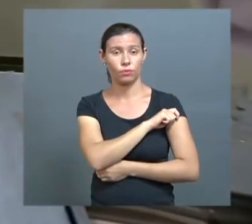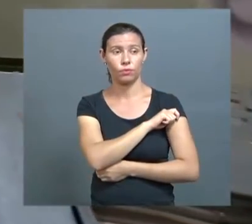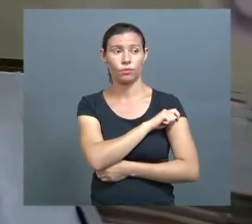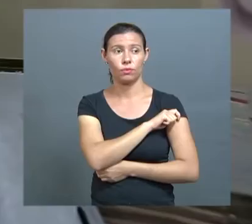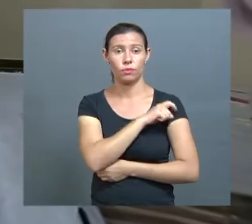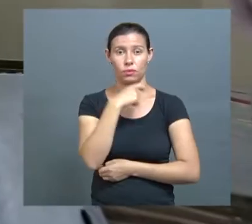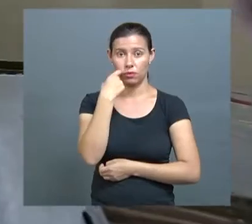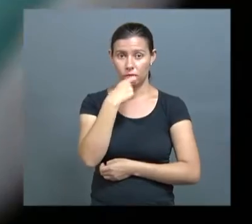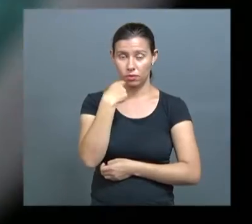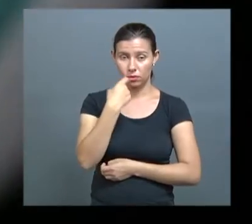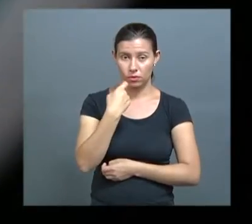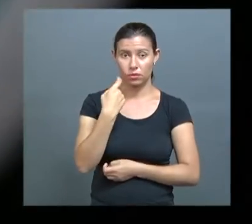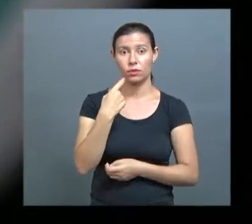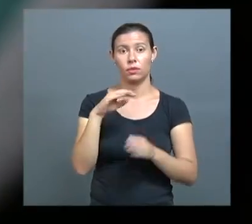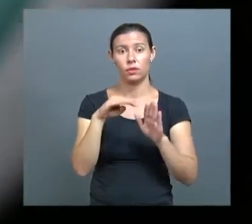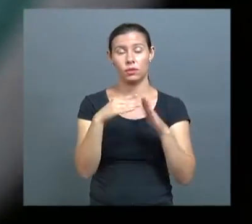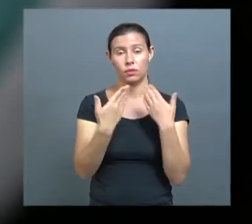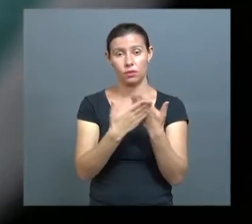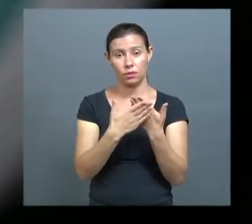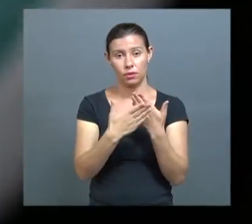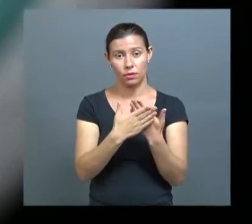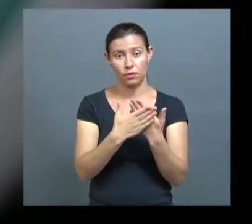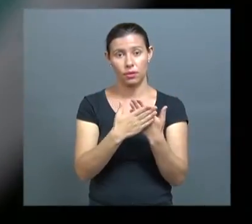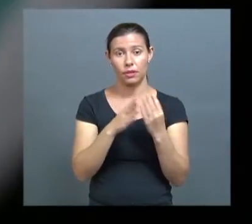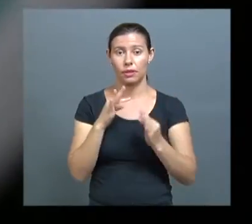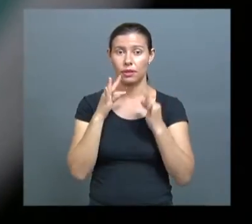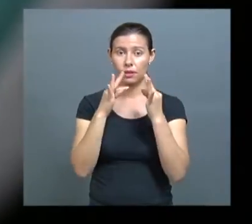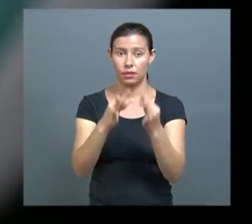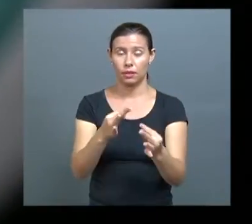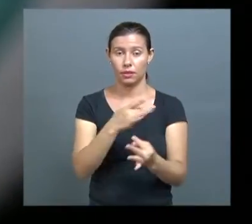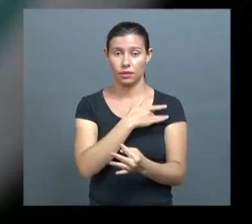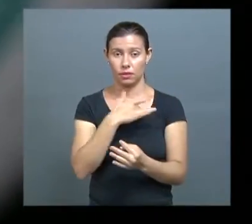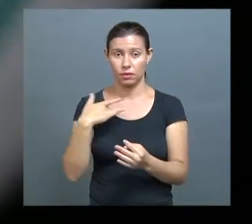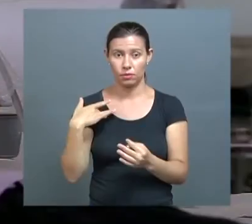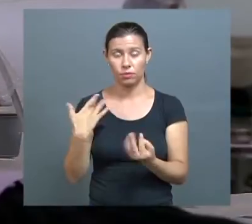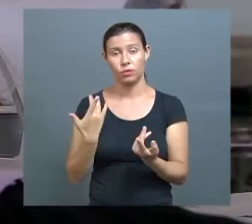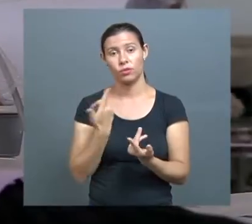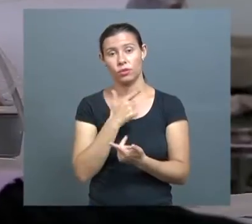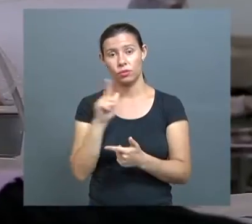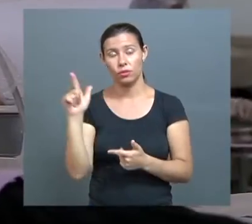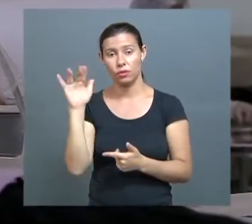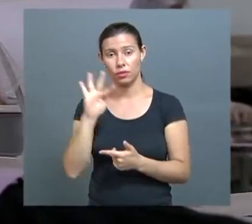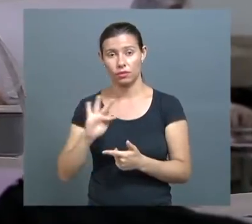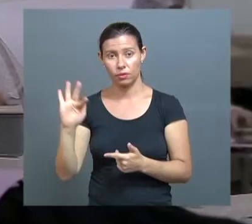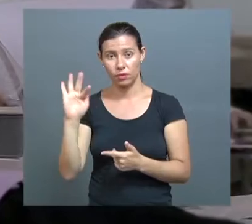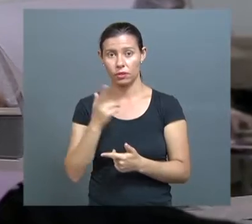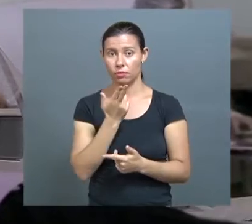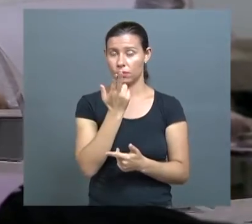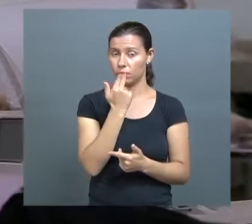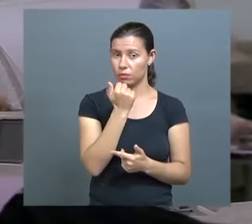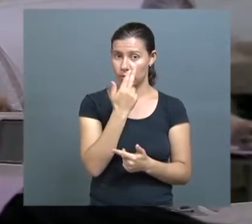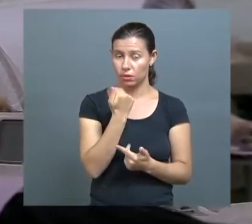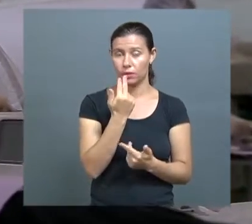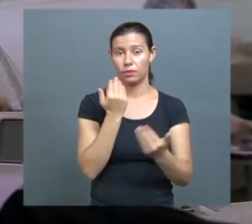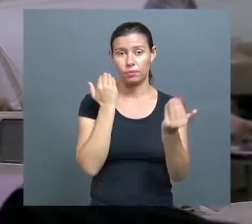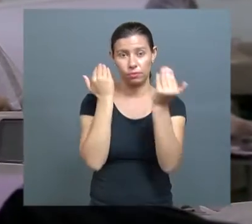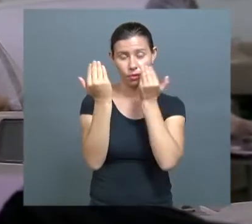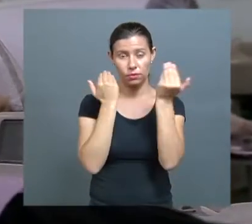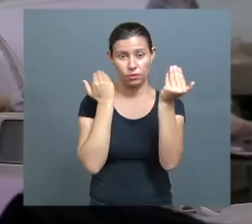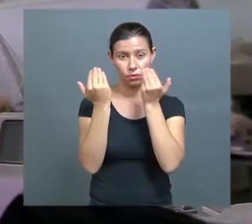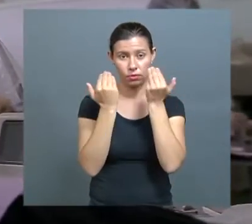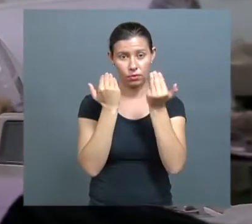Técnica de Saúde, eventualmente, até de outros cursos de outras faculdades, por exemplo, nutrição, psicologia,